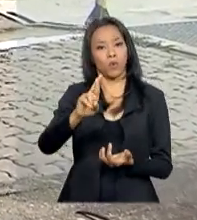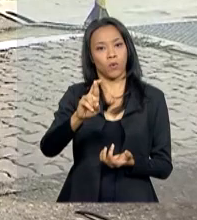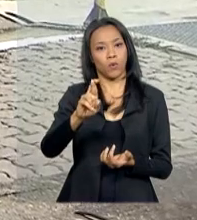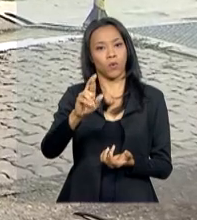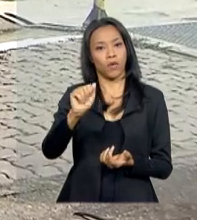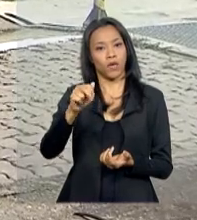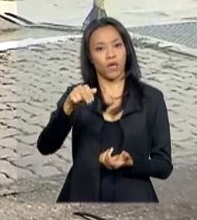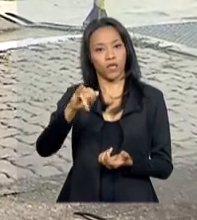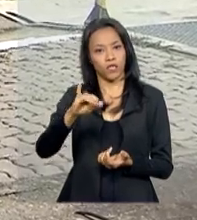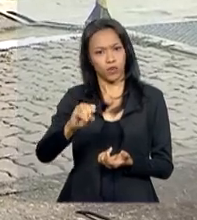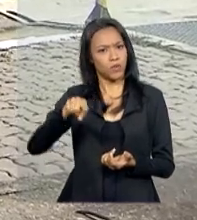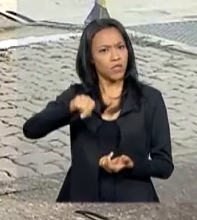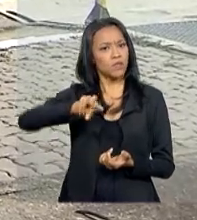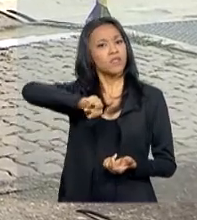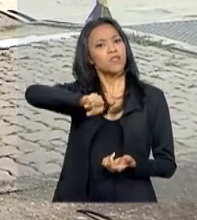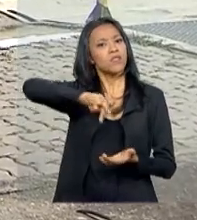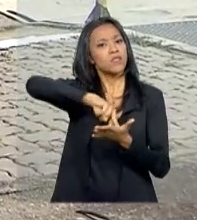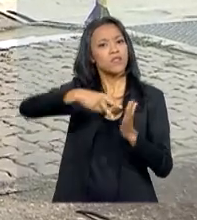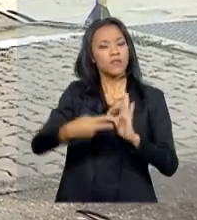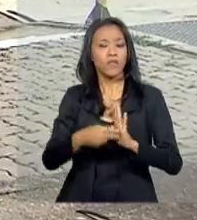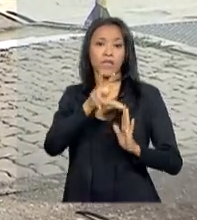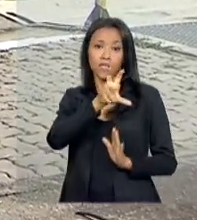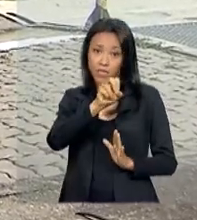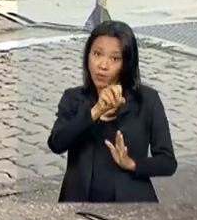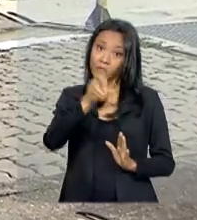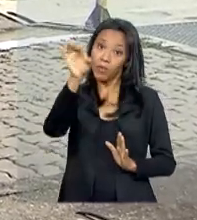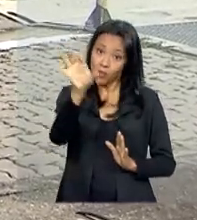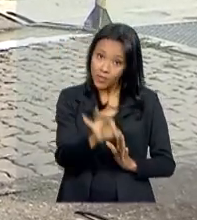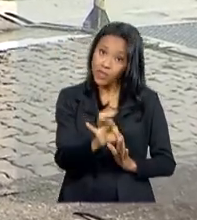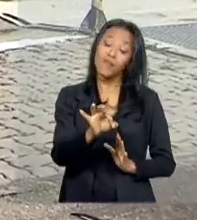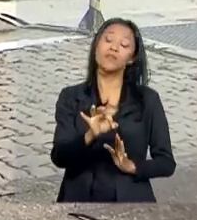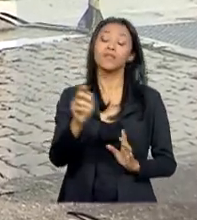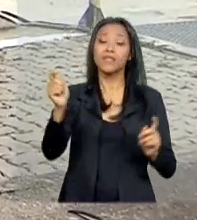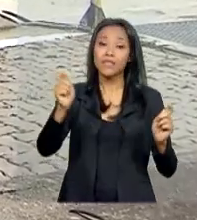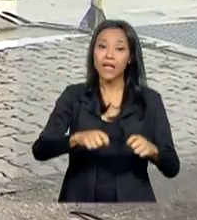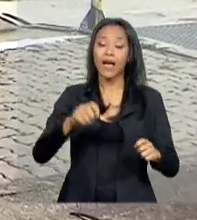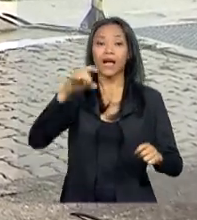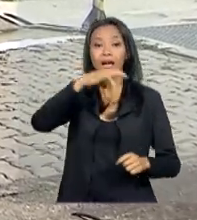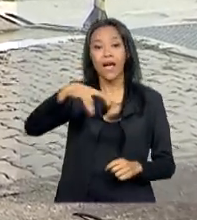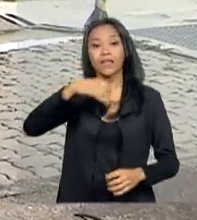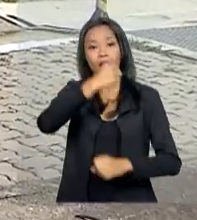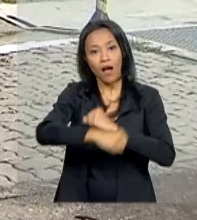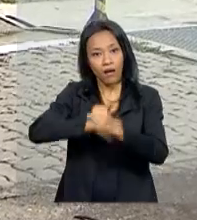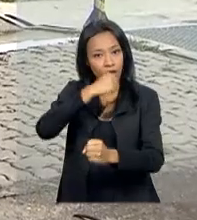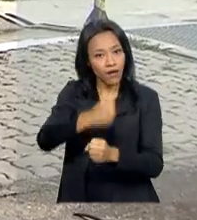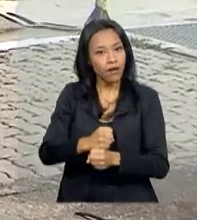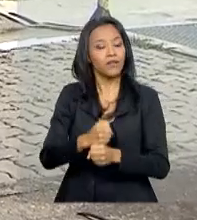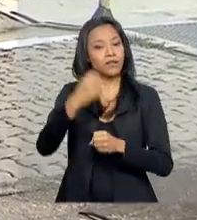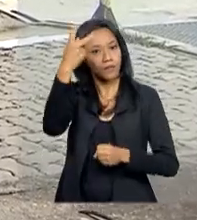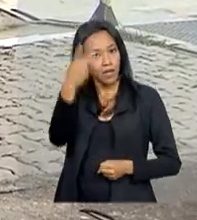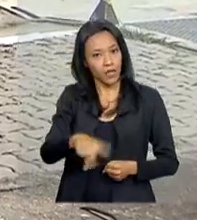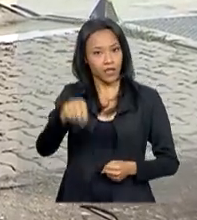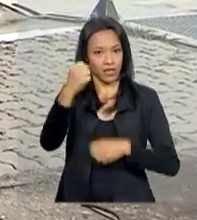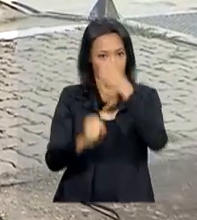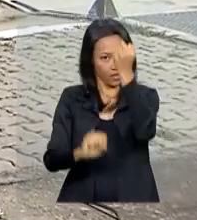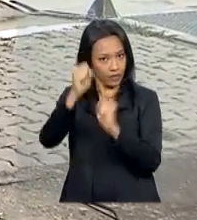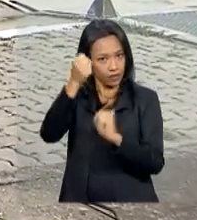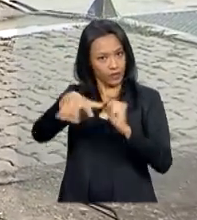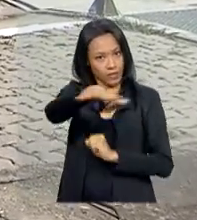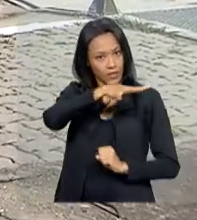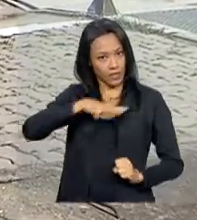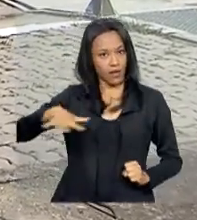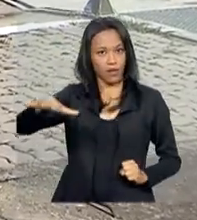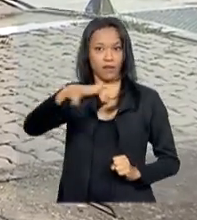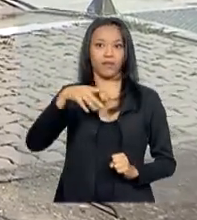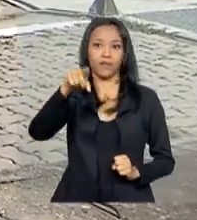equivalente a 50% do necessário para uma recarga anual da usina de Angra 1. Bom, o acesso às imagens